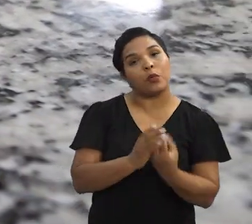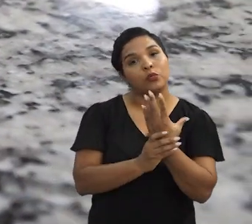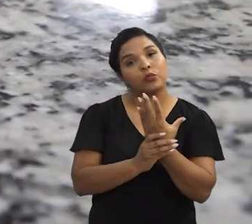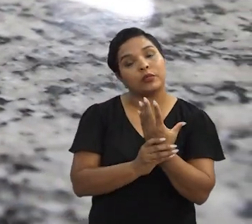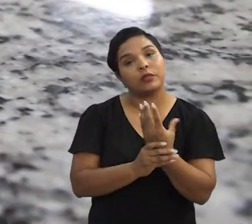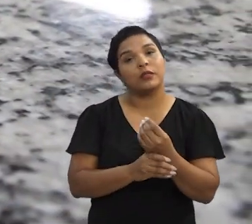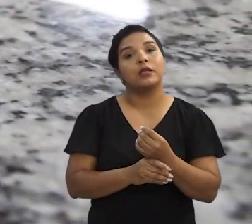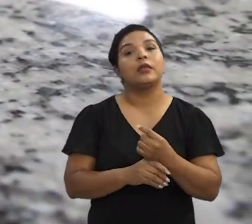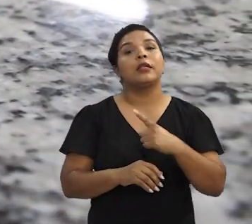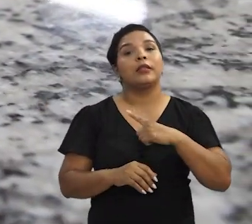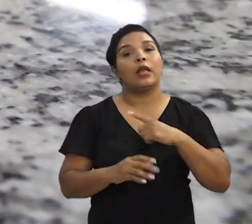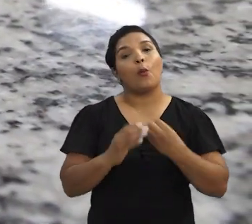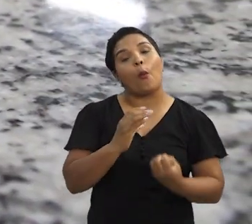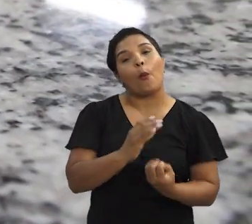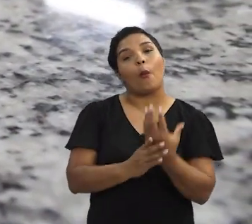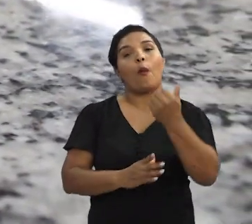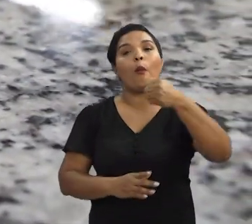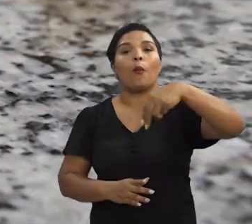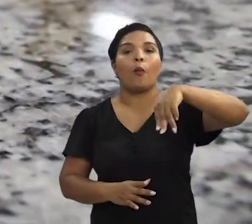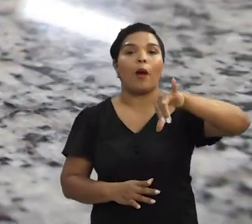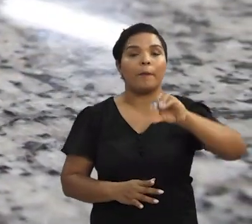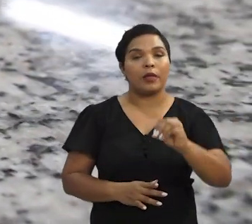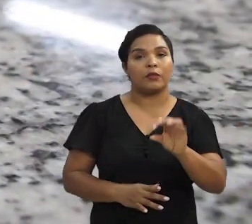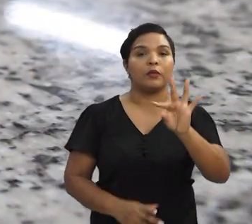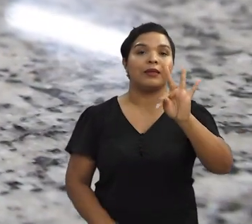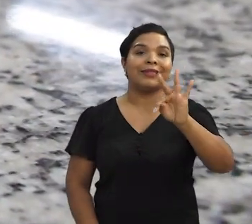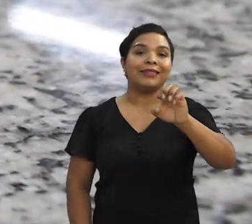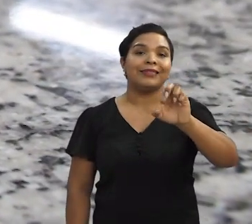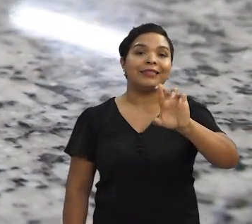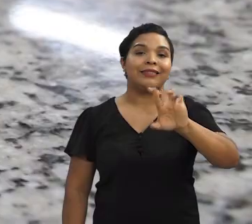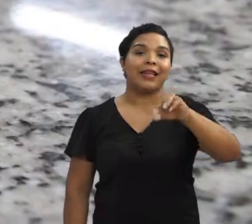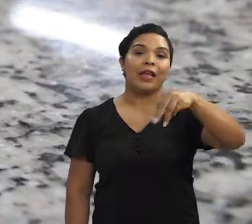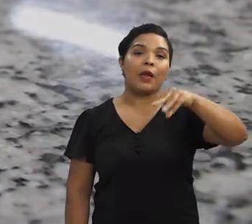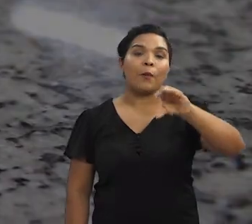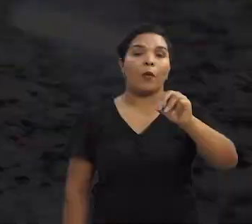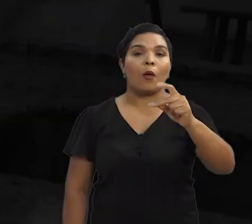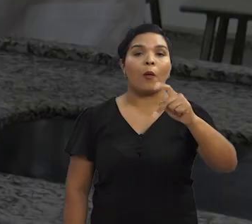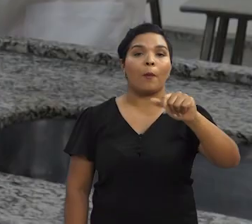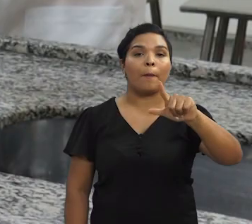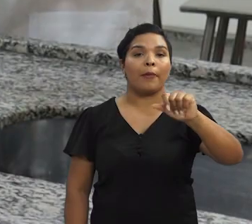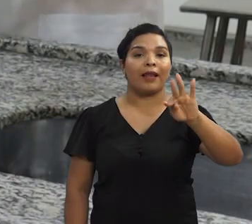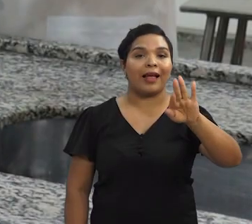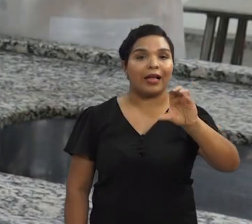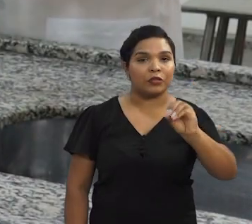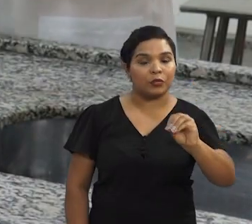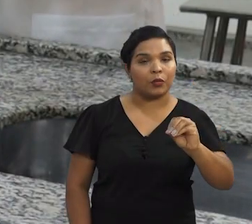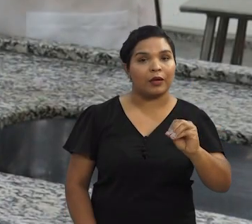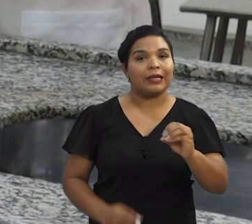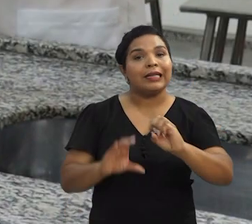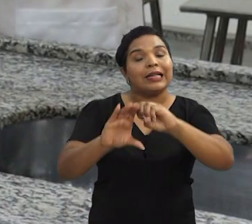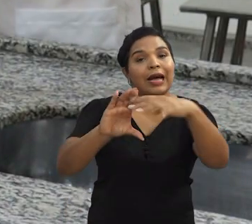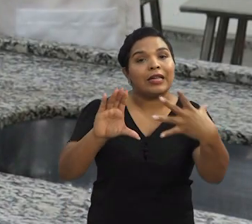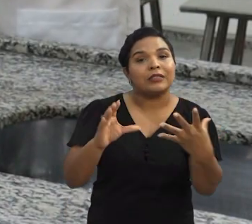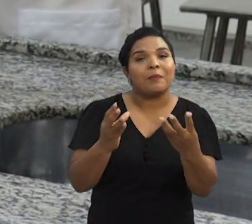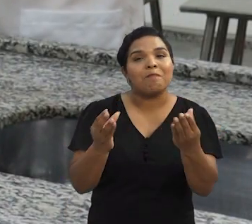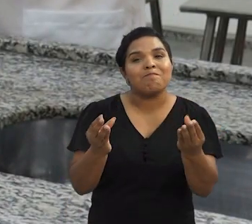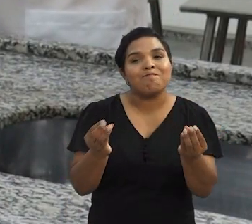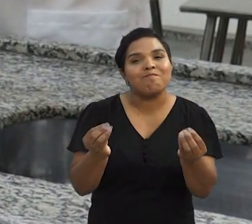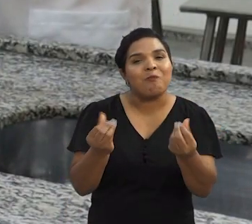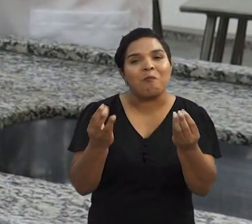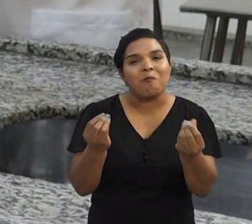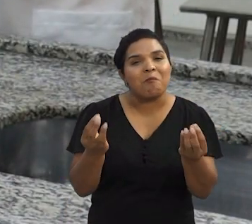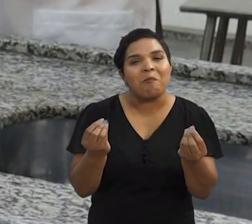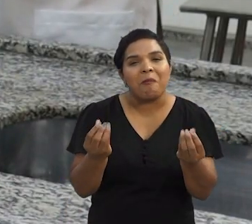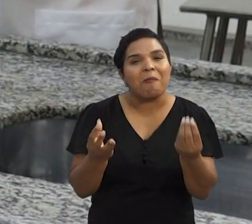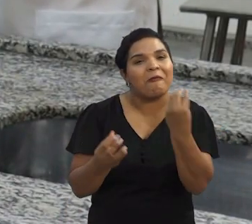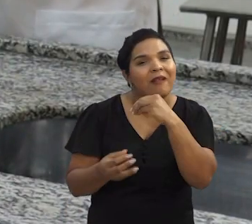produz filme, ele gera um amido, a gente chama de amido termoplástico, um amido que tem as características pobres, é o termo que gente